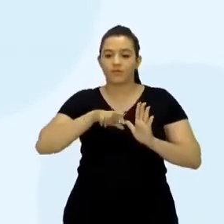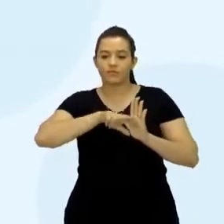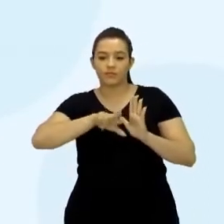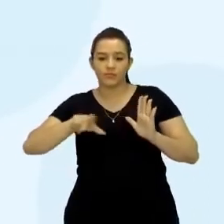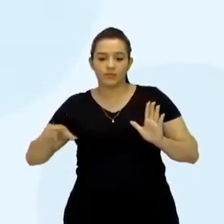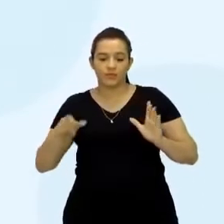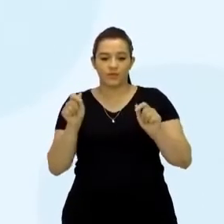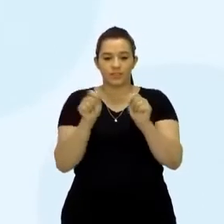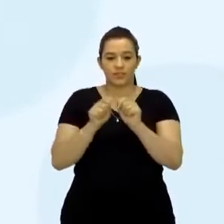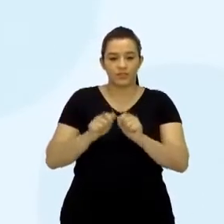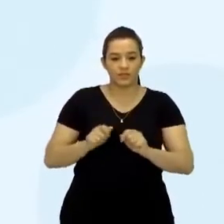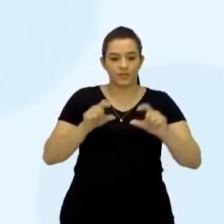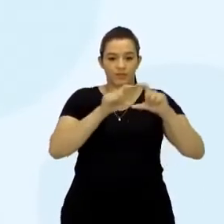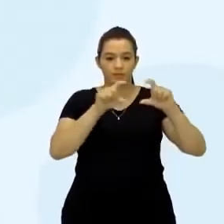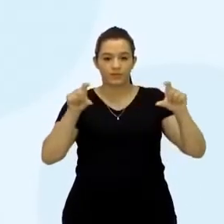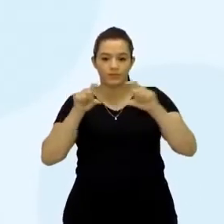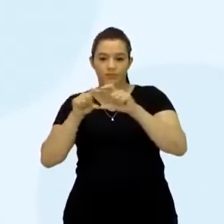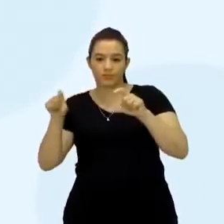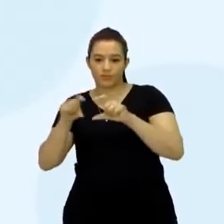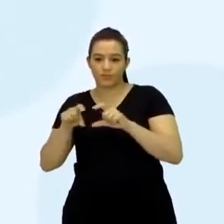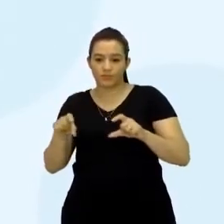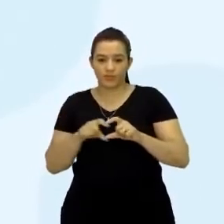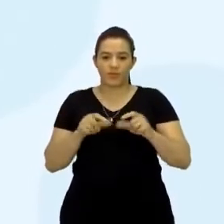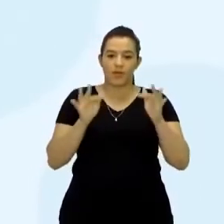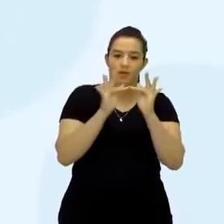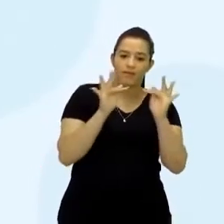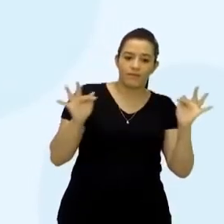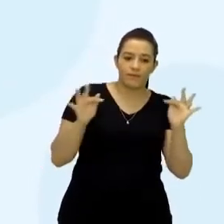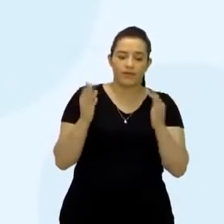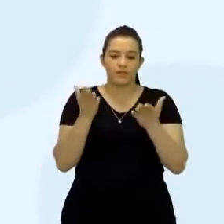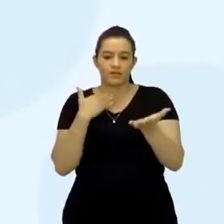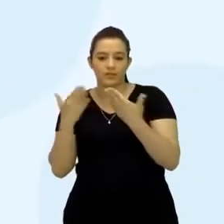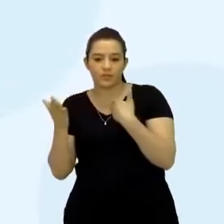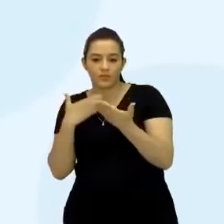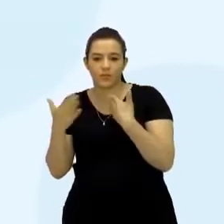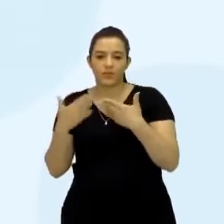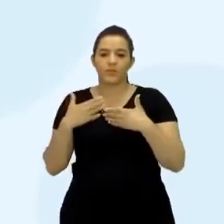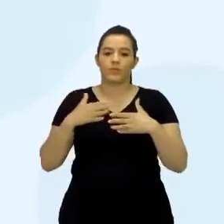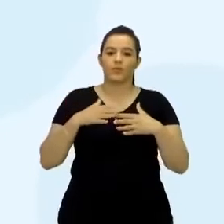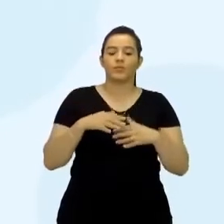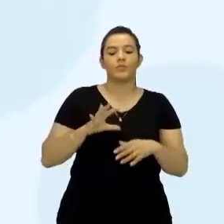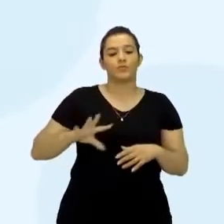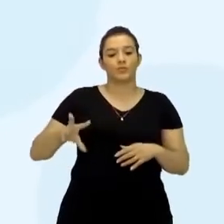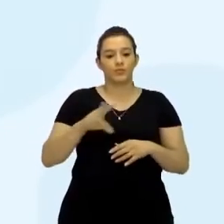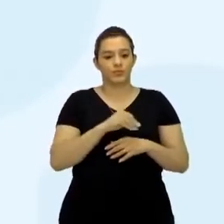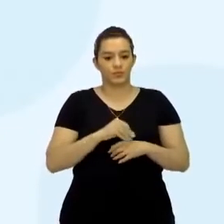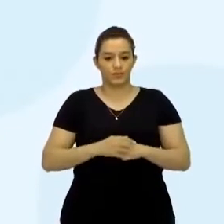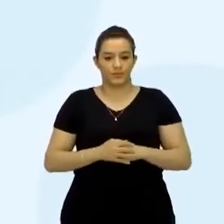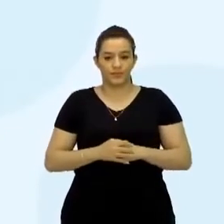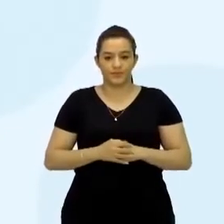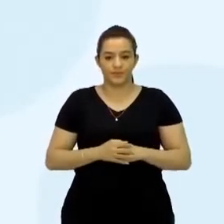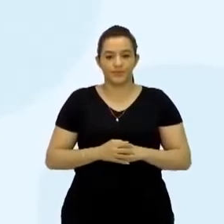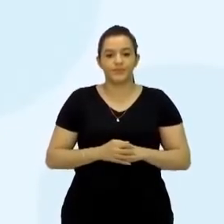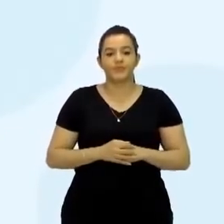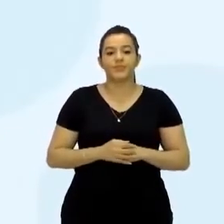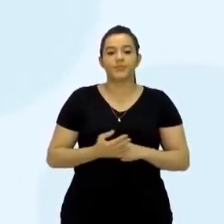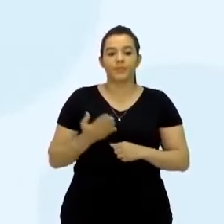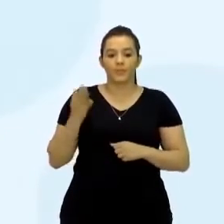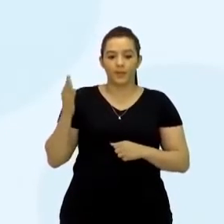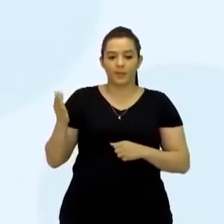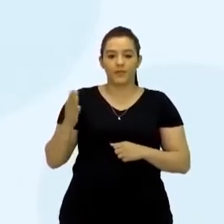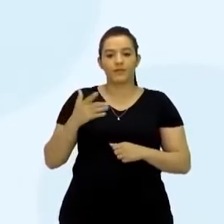sentenças em um idioma. A frase, conversar, uma oração completa. Vamos lá. Então, o linguista